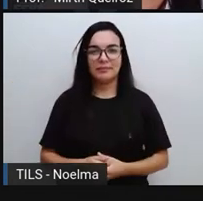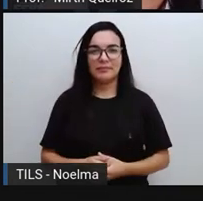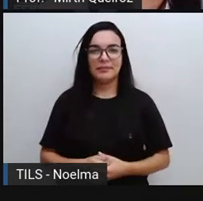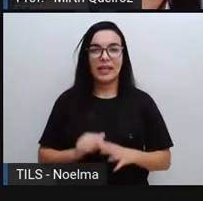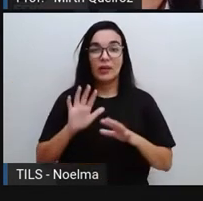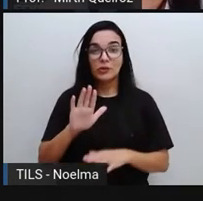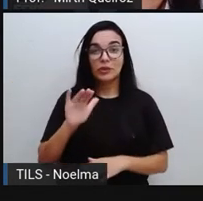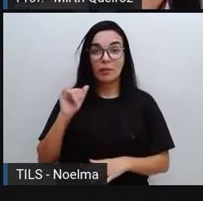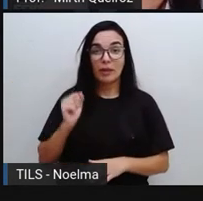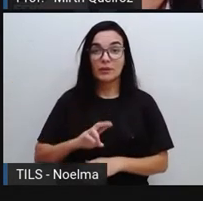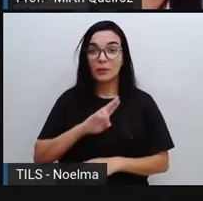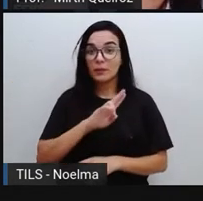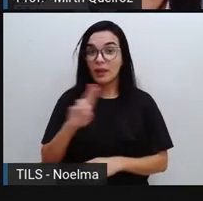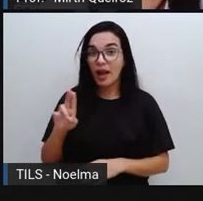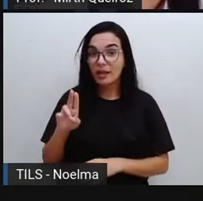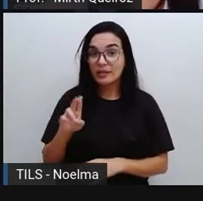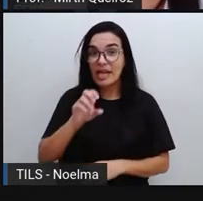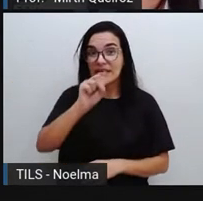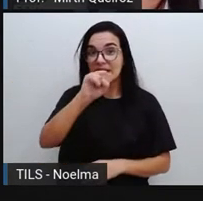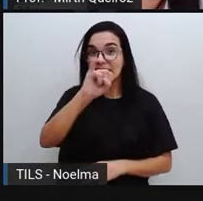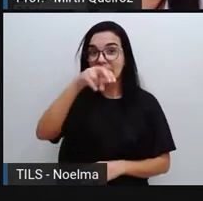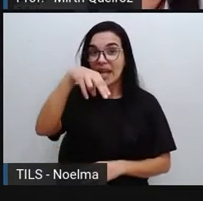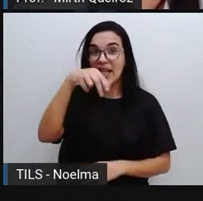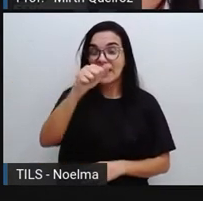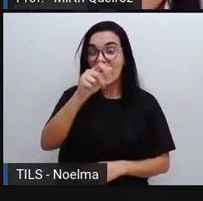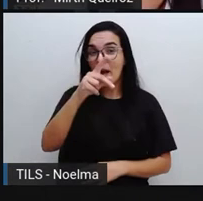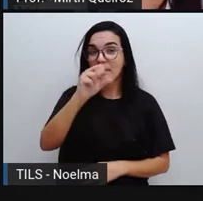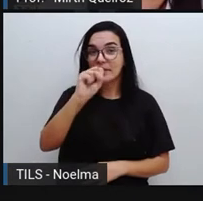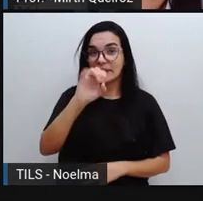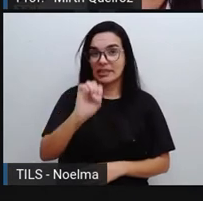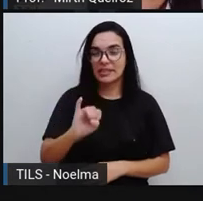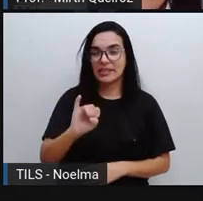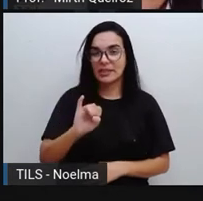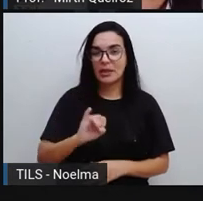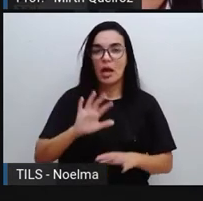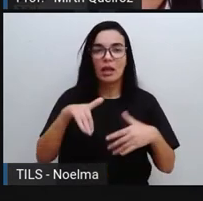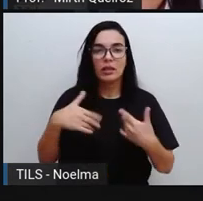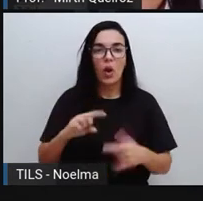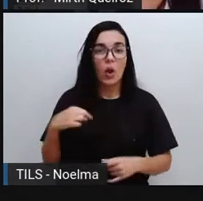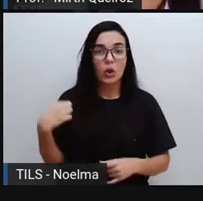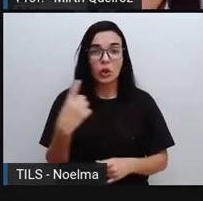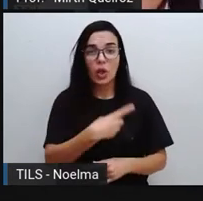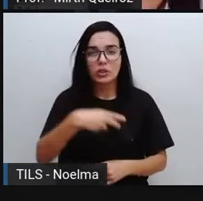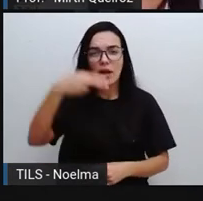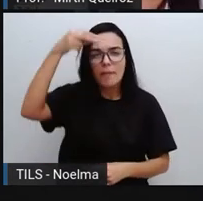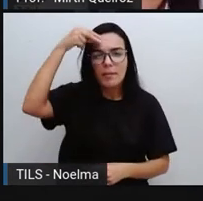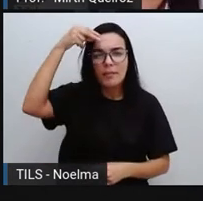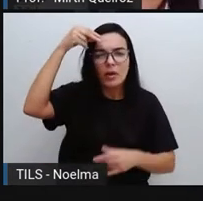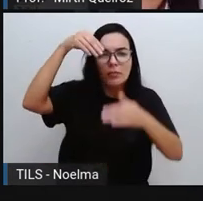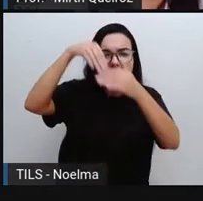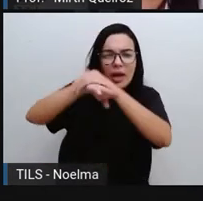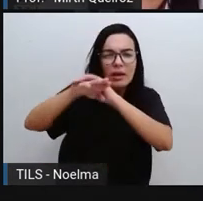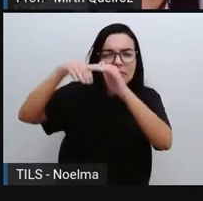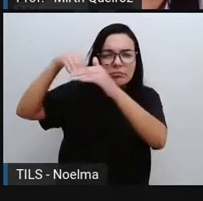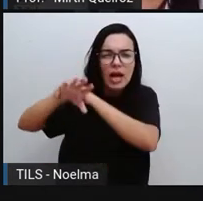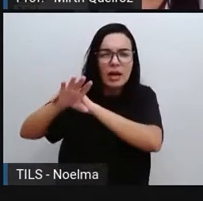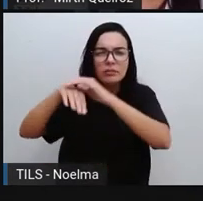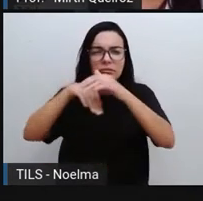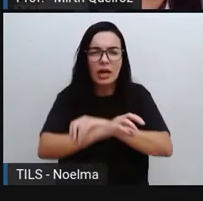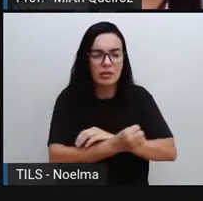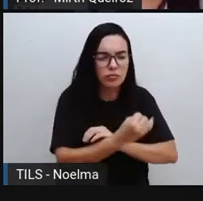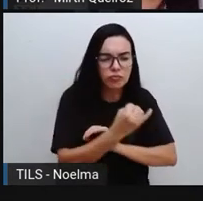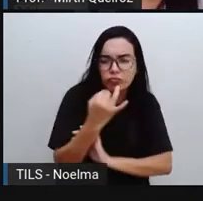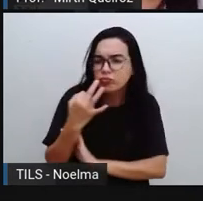nas chamadas sinapses. Nossas memórias são estocadas conforme o número de